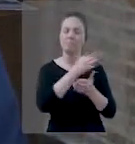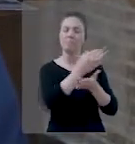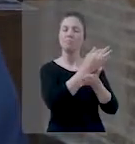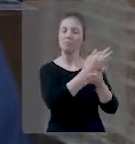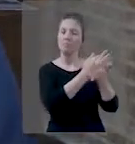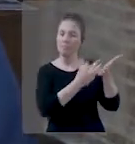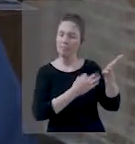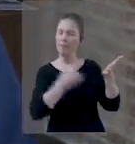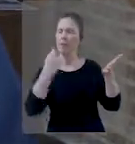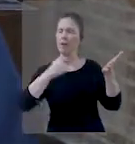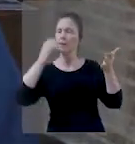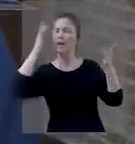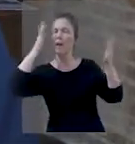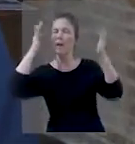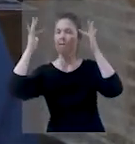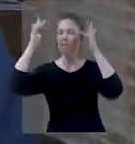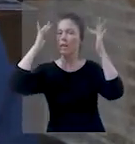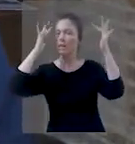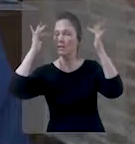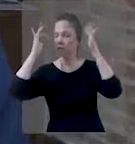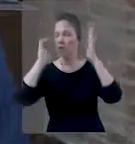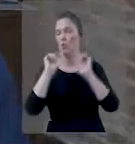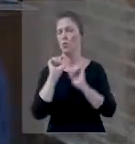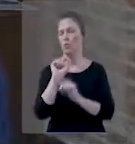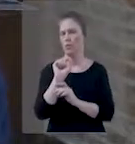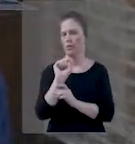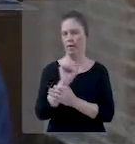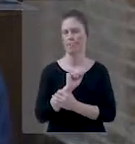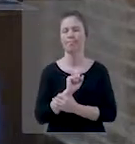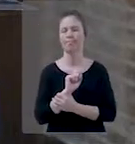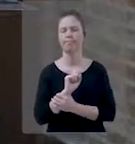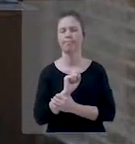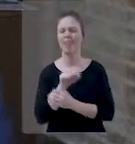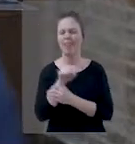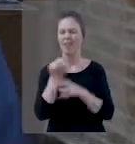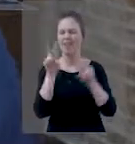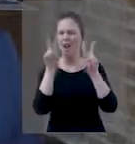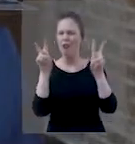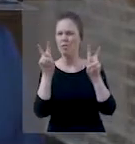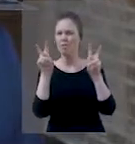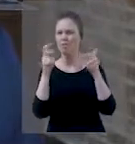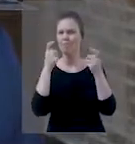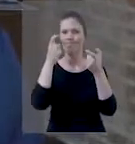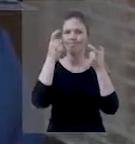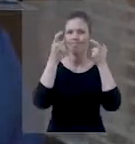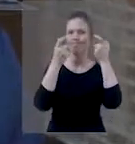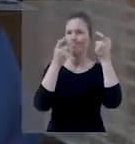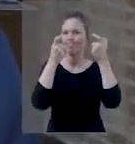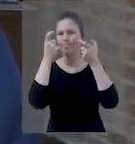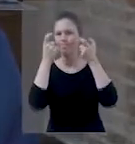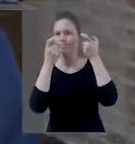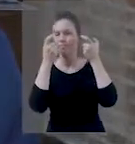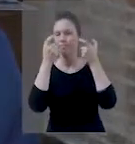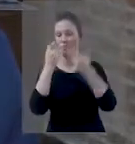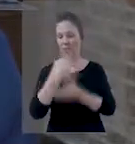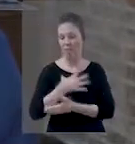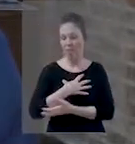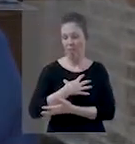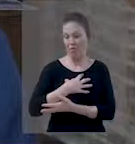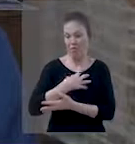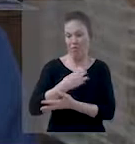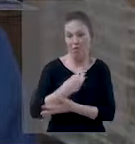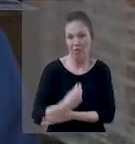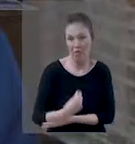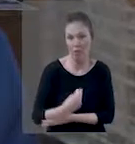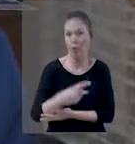reflexão, uma resposta sobre essa questão. Na realidade, essa questão perturba muitas pessoas. Será que os filhos